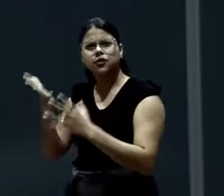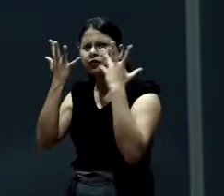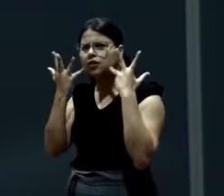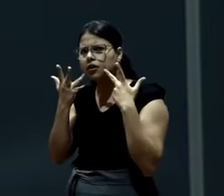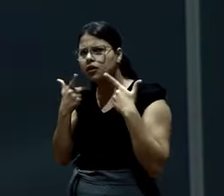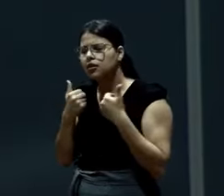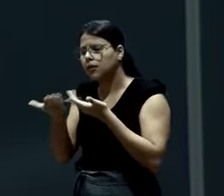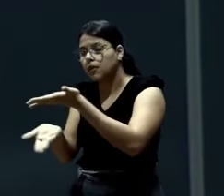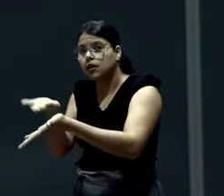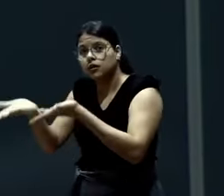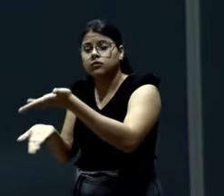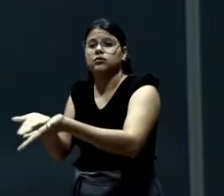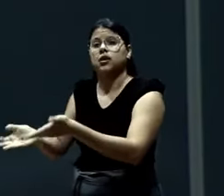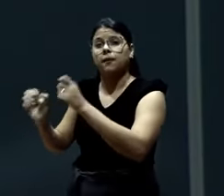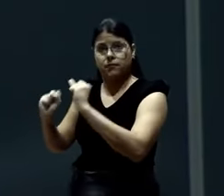Bicho é bicho.